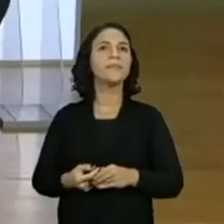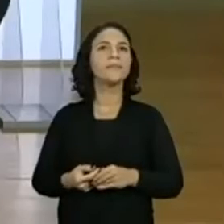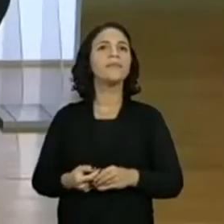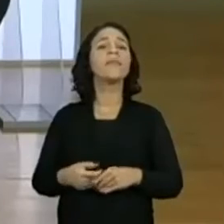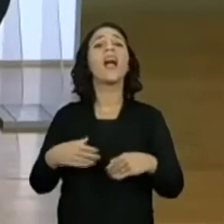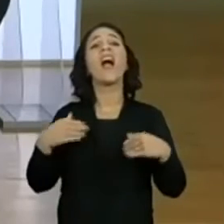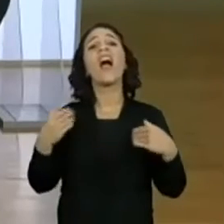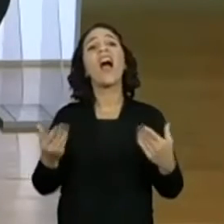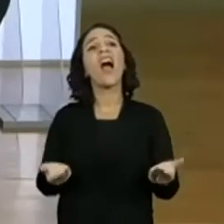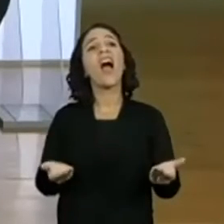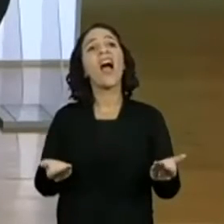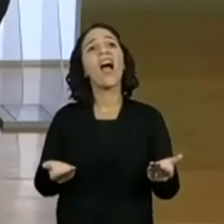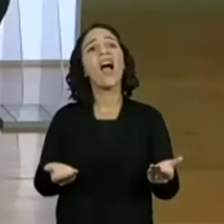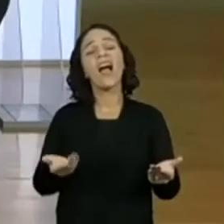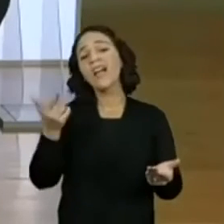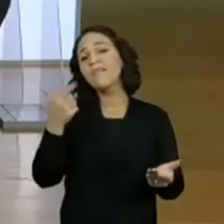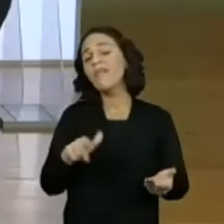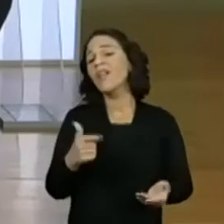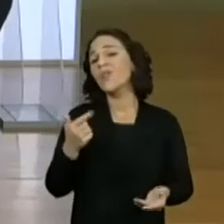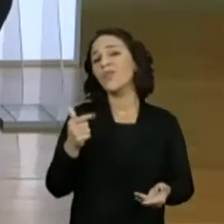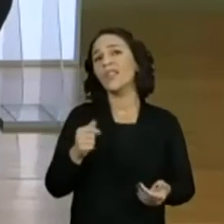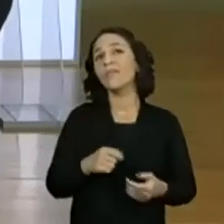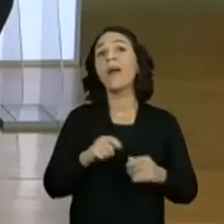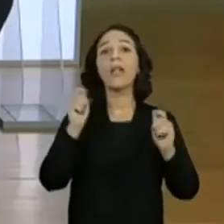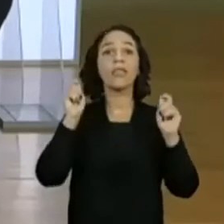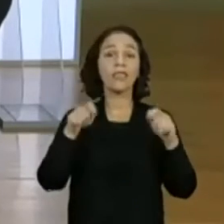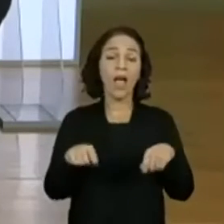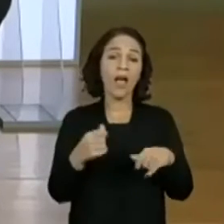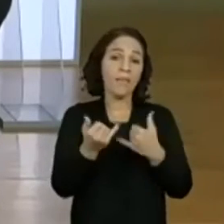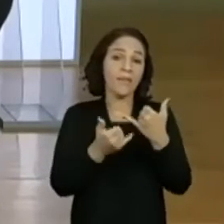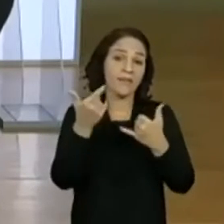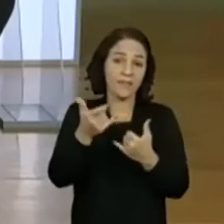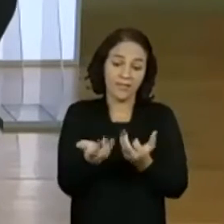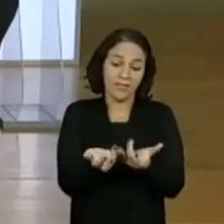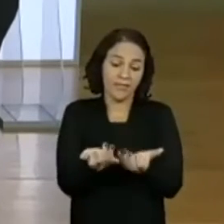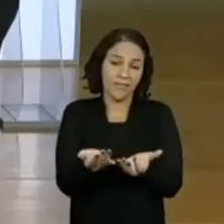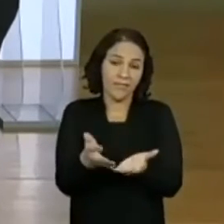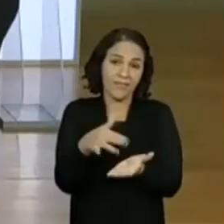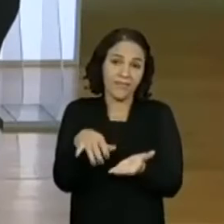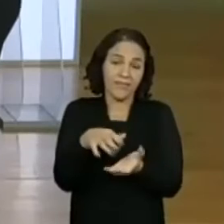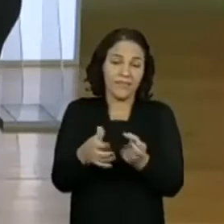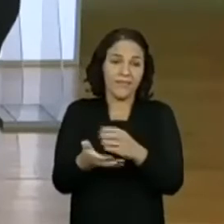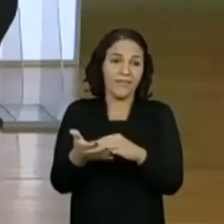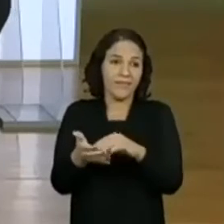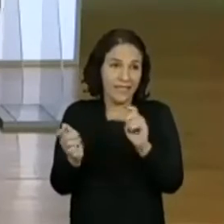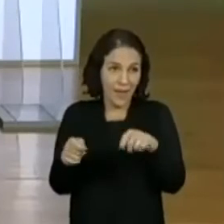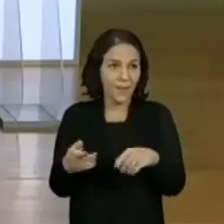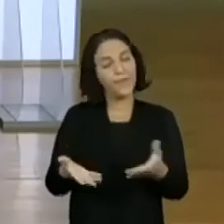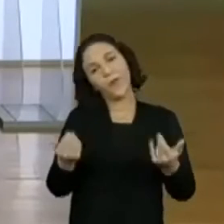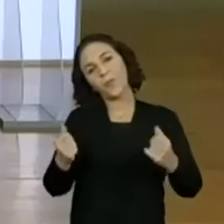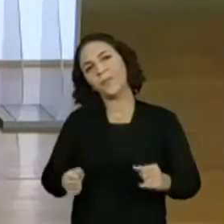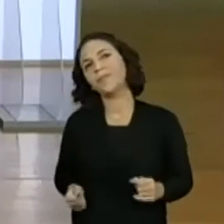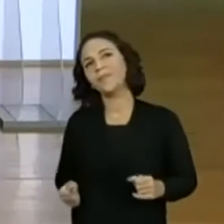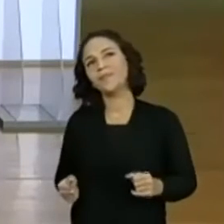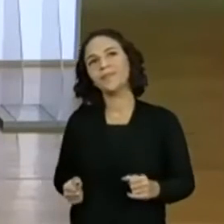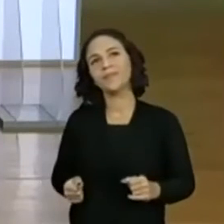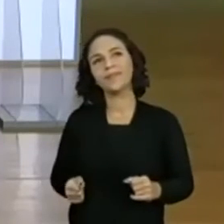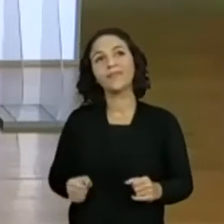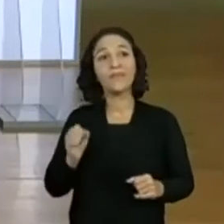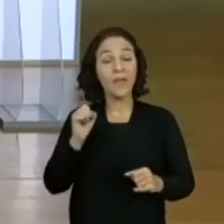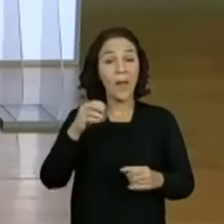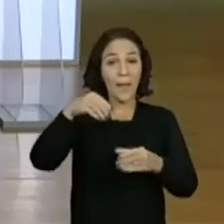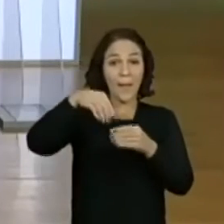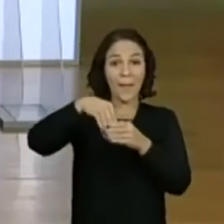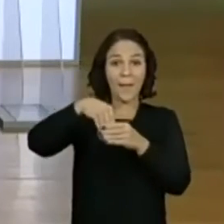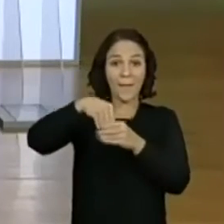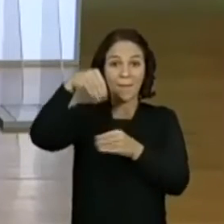Ah, não temos mais uma. Não, mas dá tempo da gente brincar mais uma vez, professora. Rapidinho. Vamos lá. Vou pegar um palito agora?